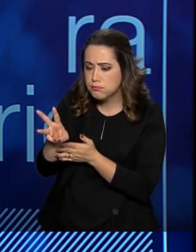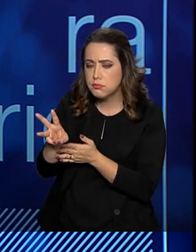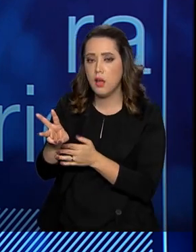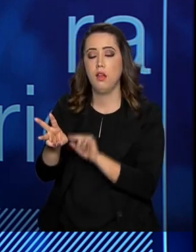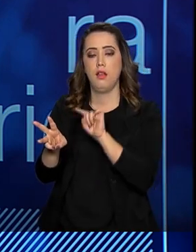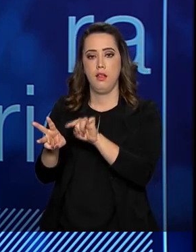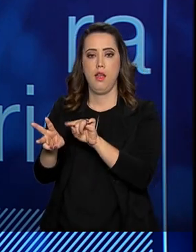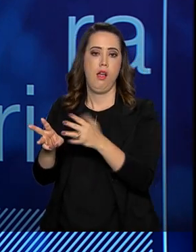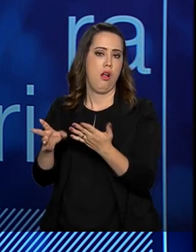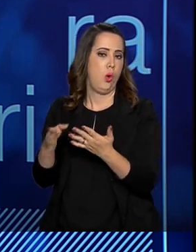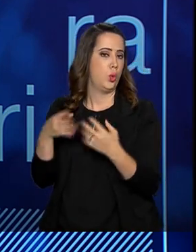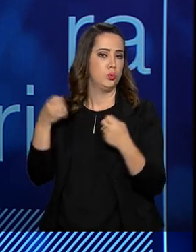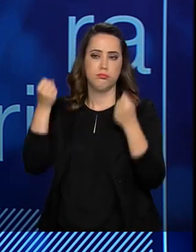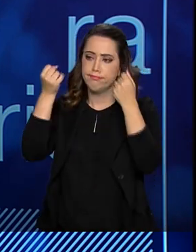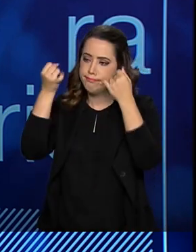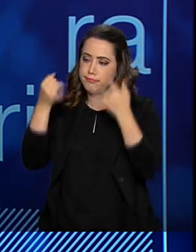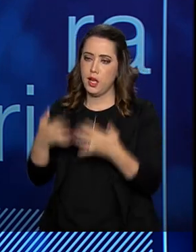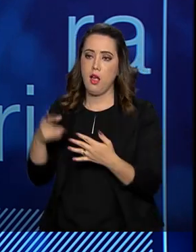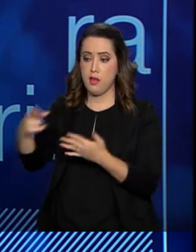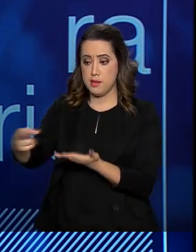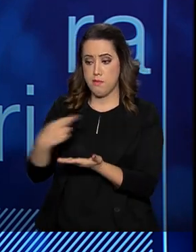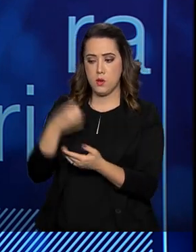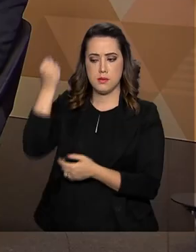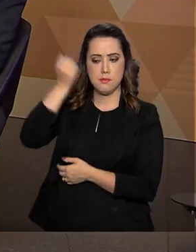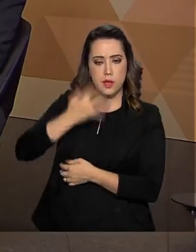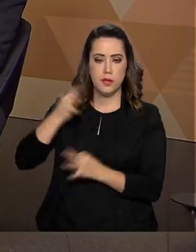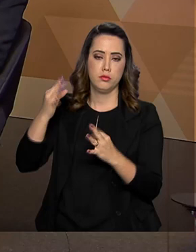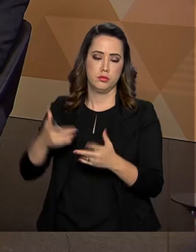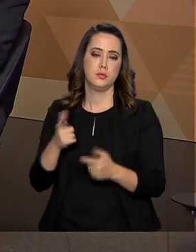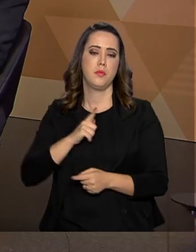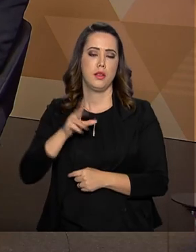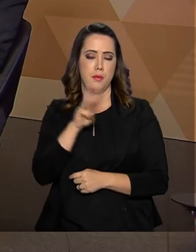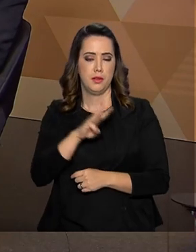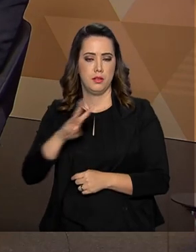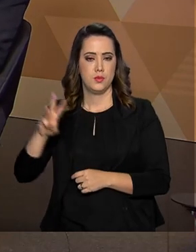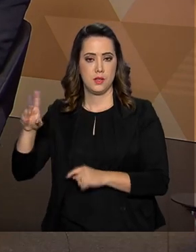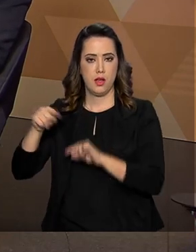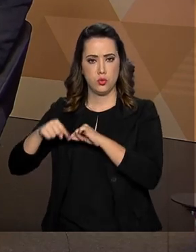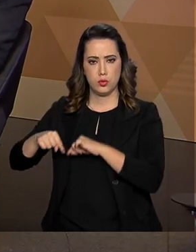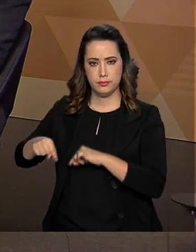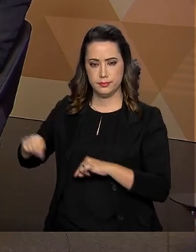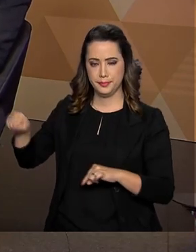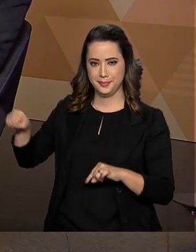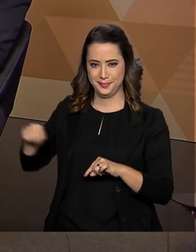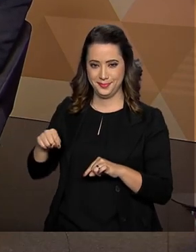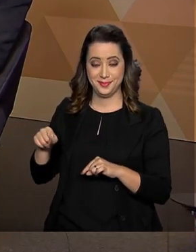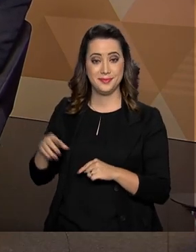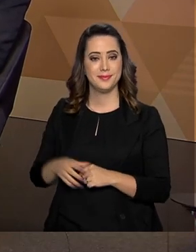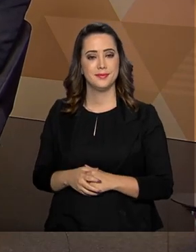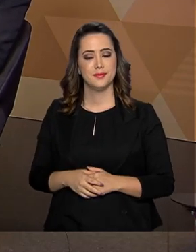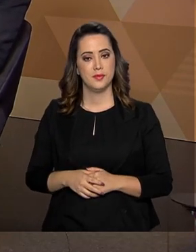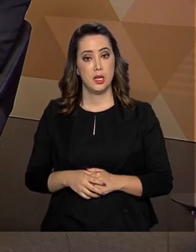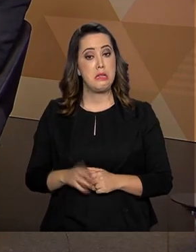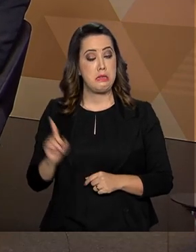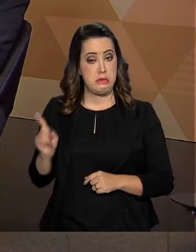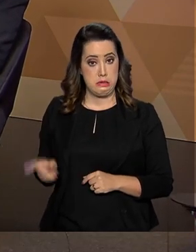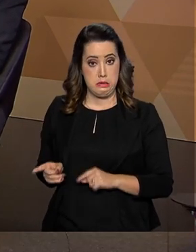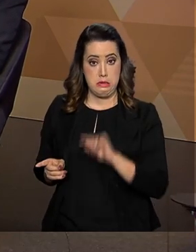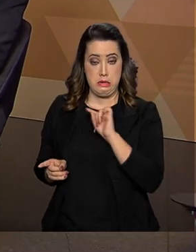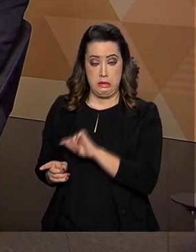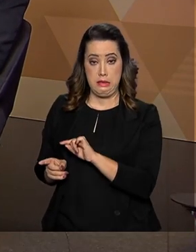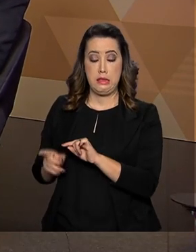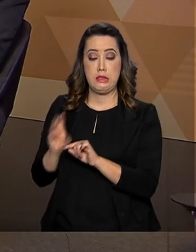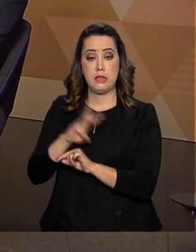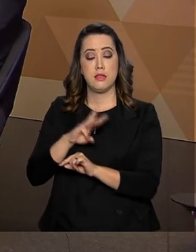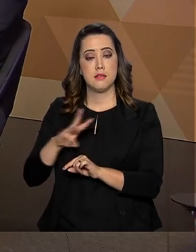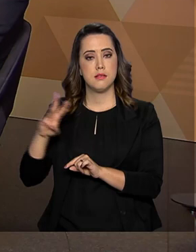e tirar suas dúvidas. Além disso, temos também o site www.saude.gov.br barra fake